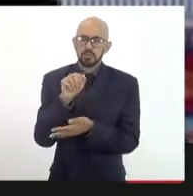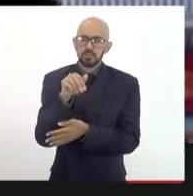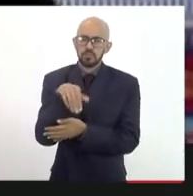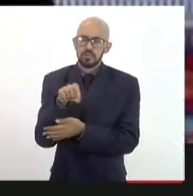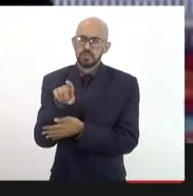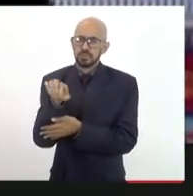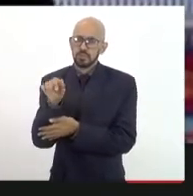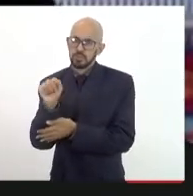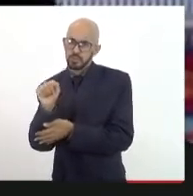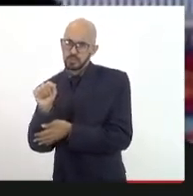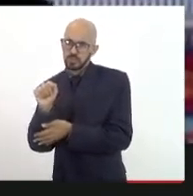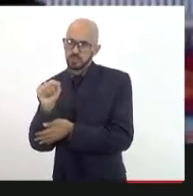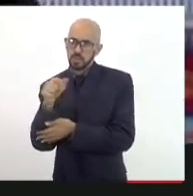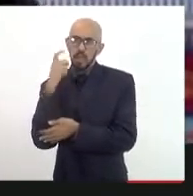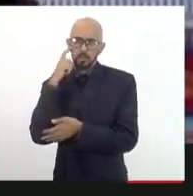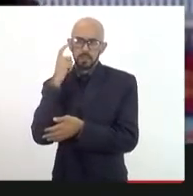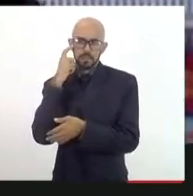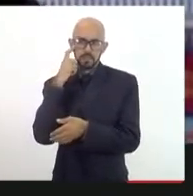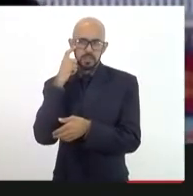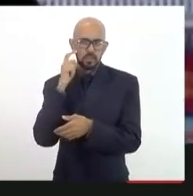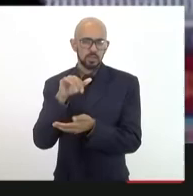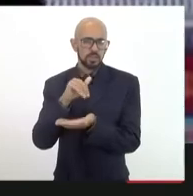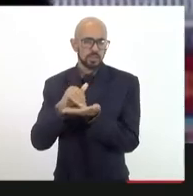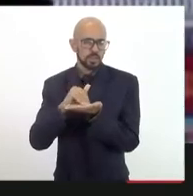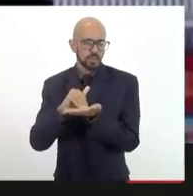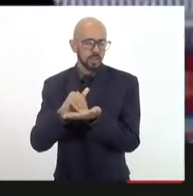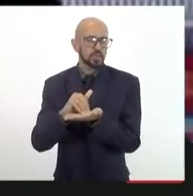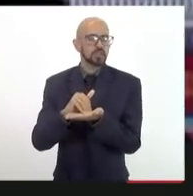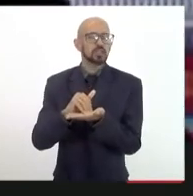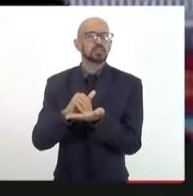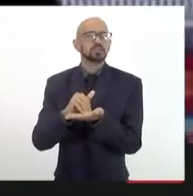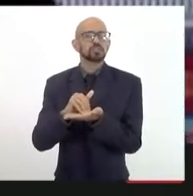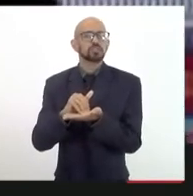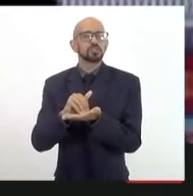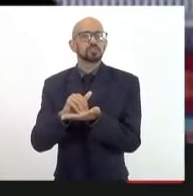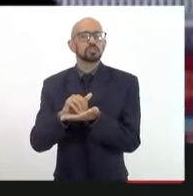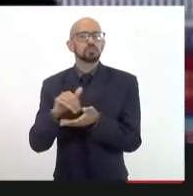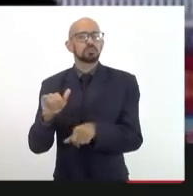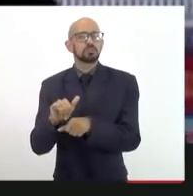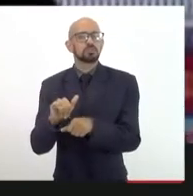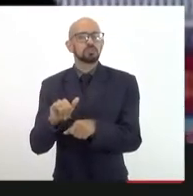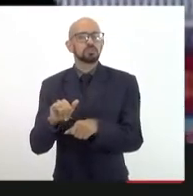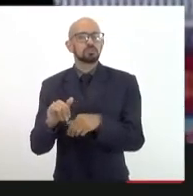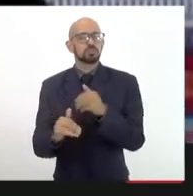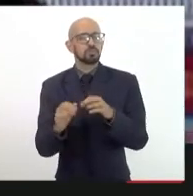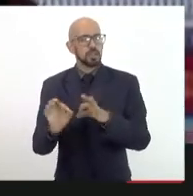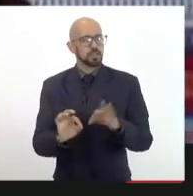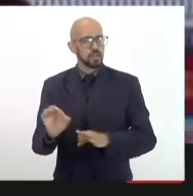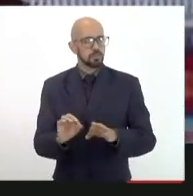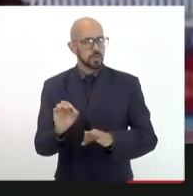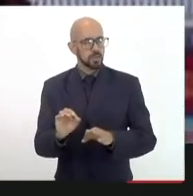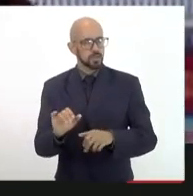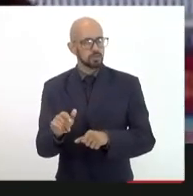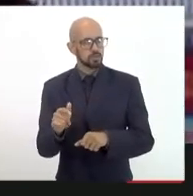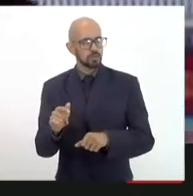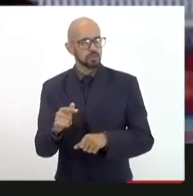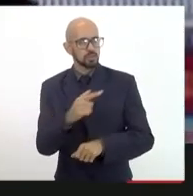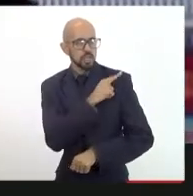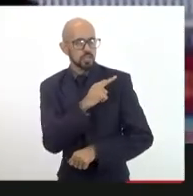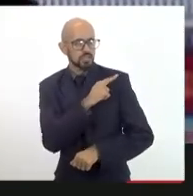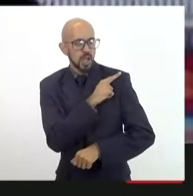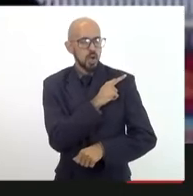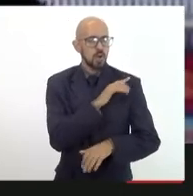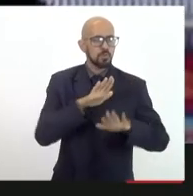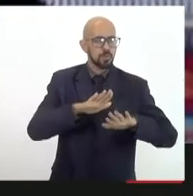Planejamento e Gestão a princípio mas também me preocupa que fique aí sob a tutela da